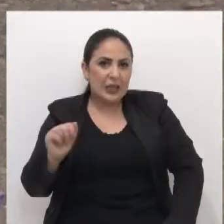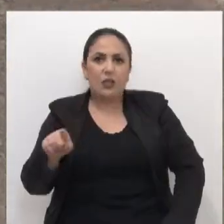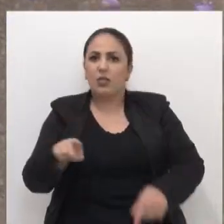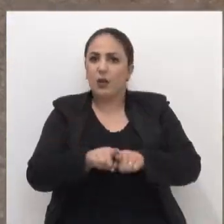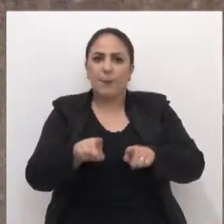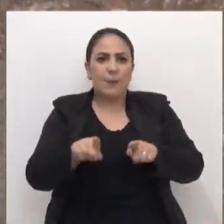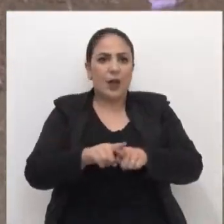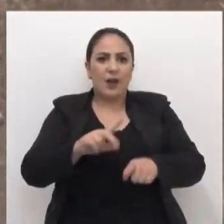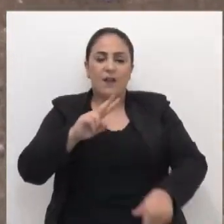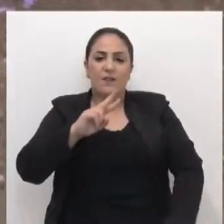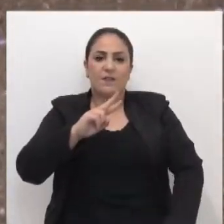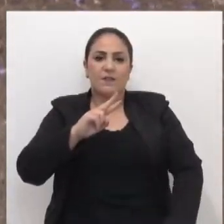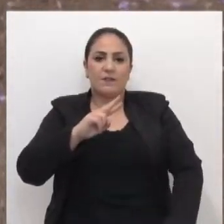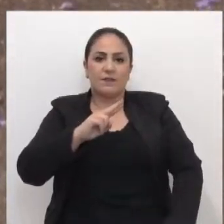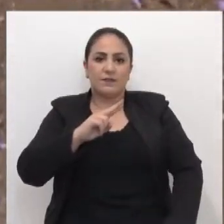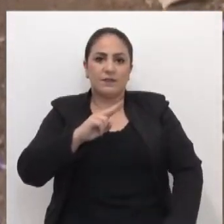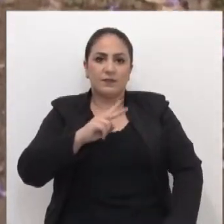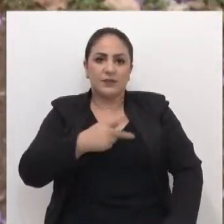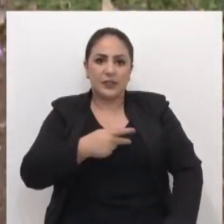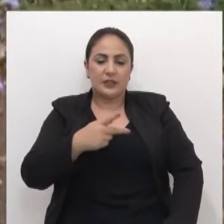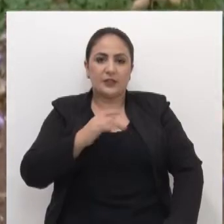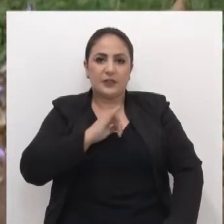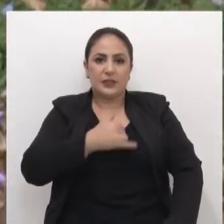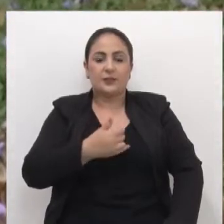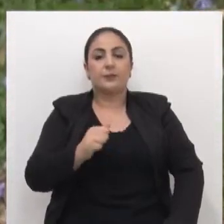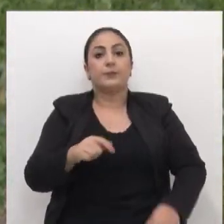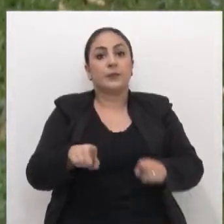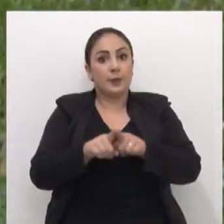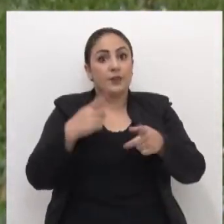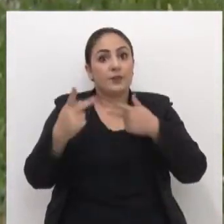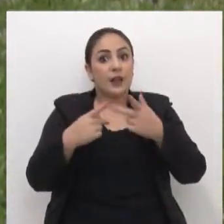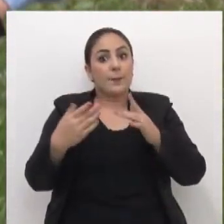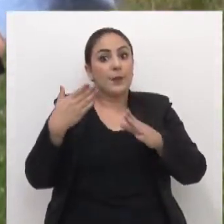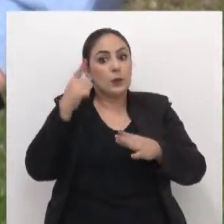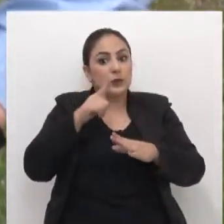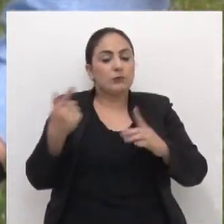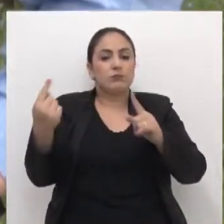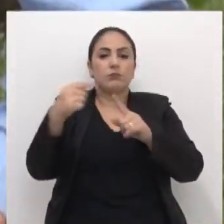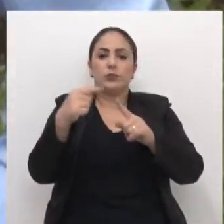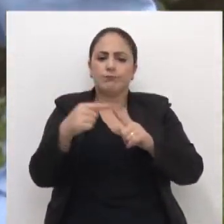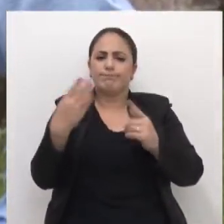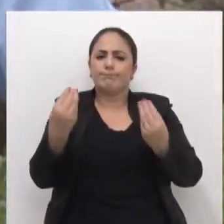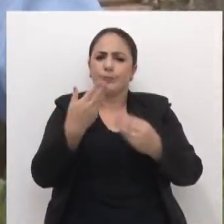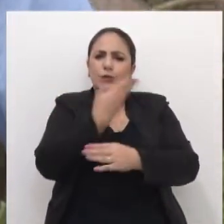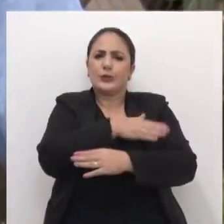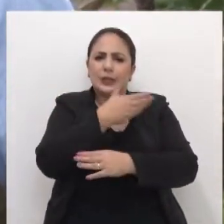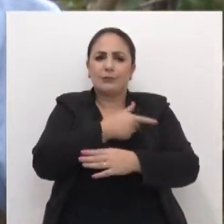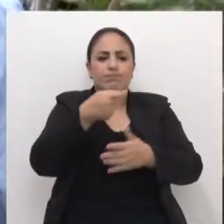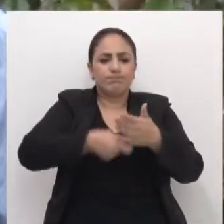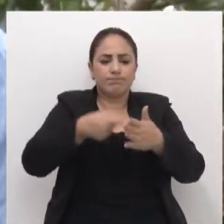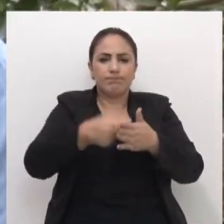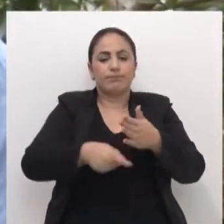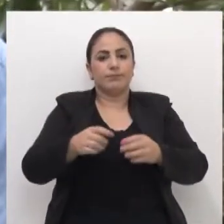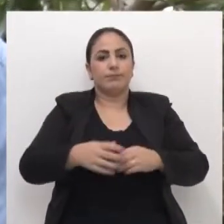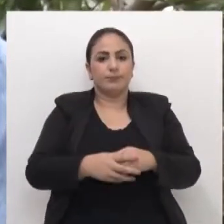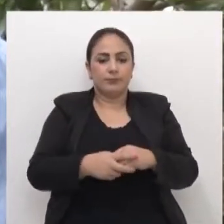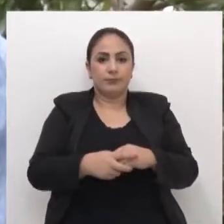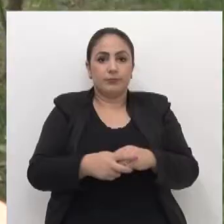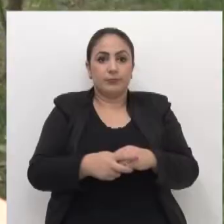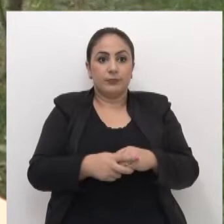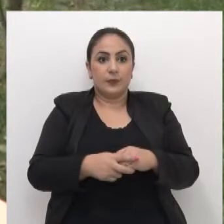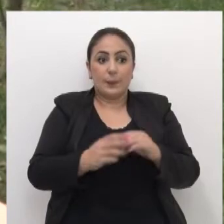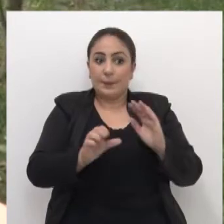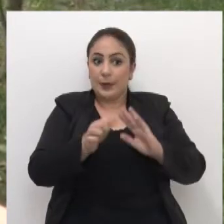Fundo. Ele também comenta que para alcançar os objetivos é preciso muito treino e persistência.